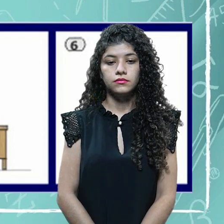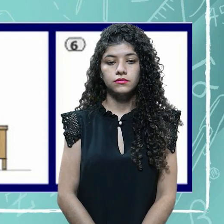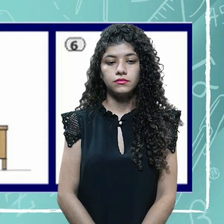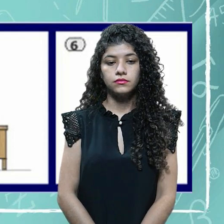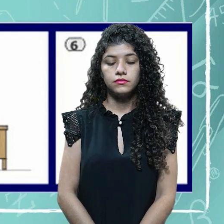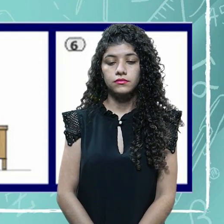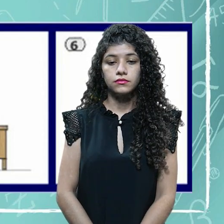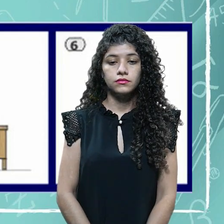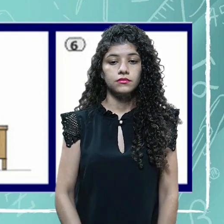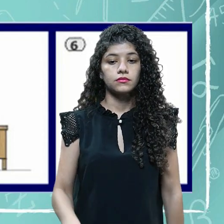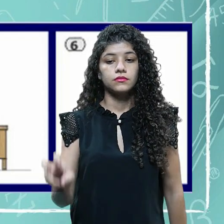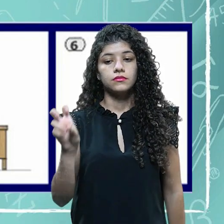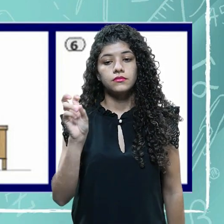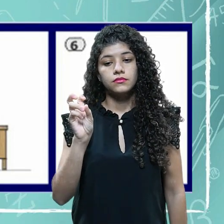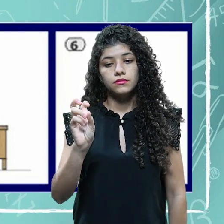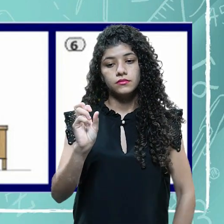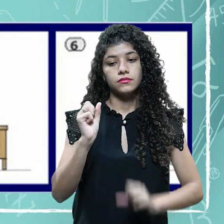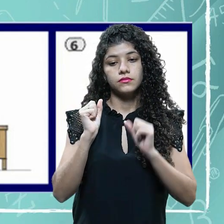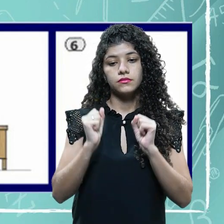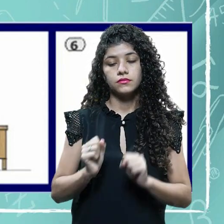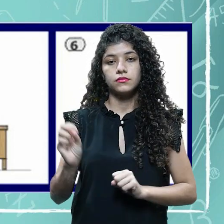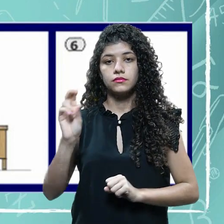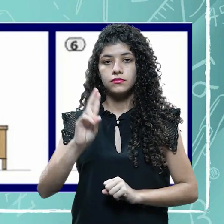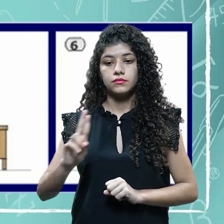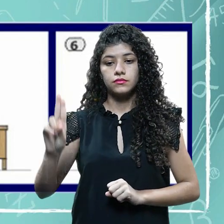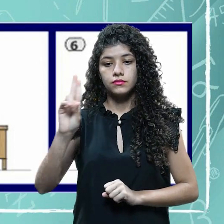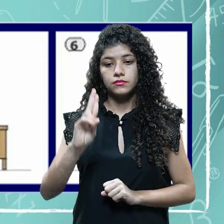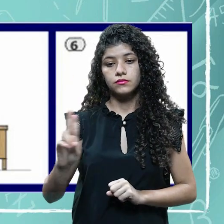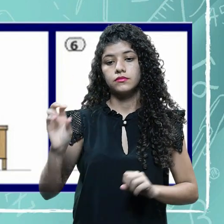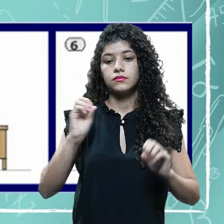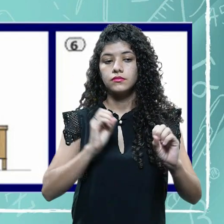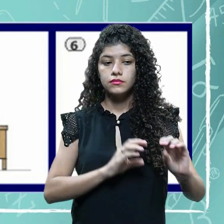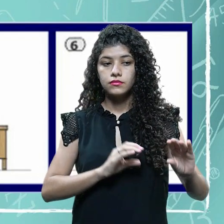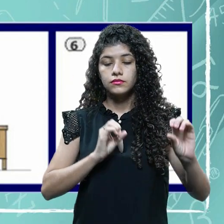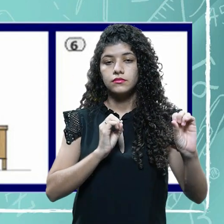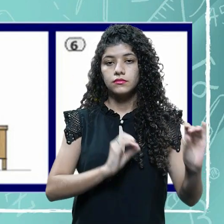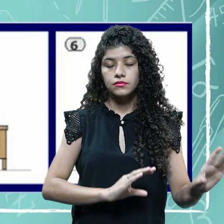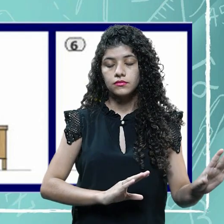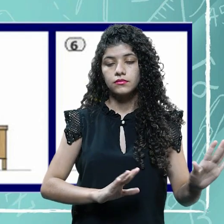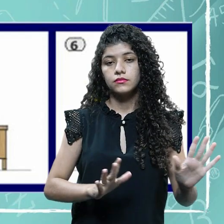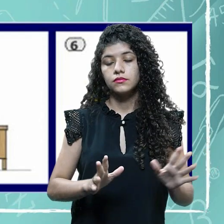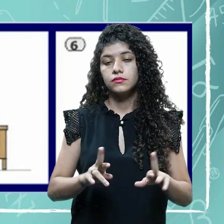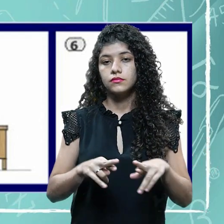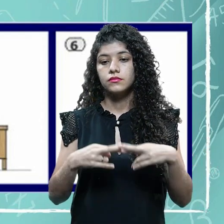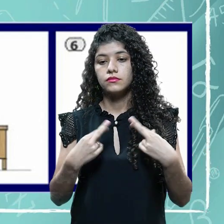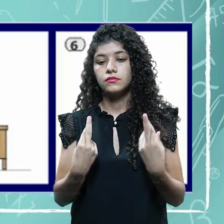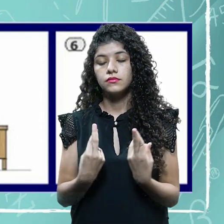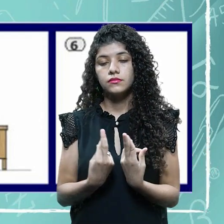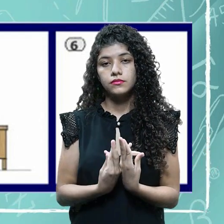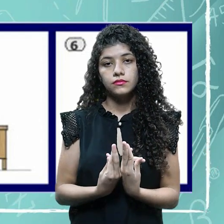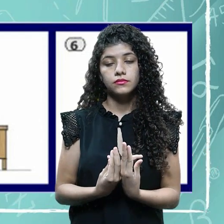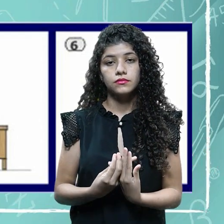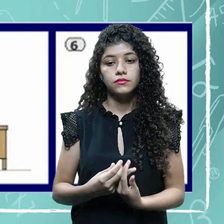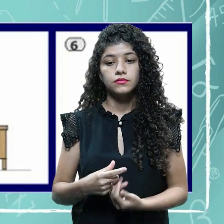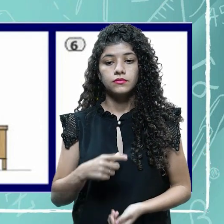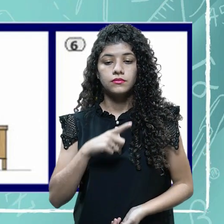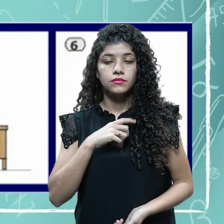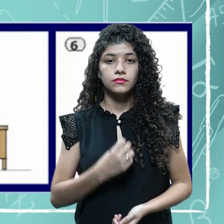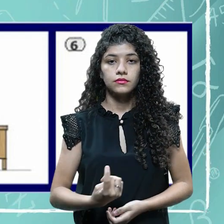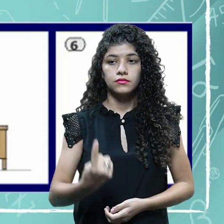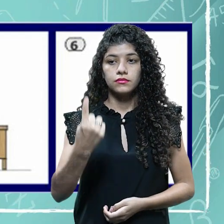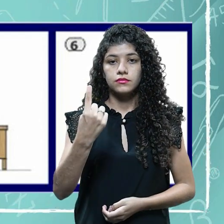utilizado em estabelecimentos educacionais, escritórios, reuniões, né, quando ela está única ao lado de uma